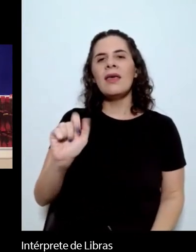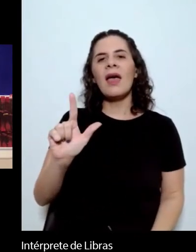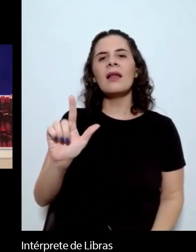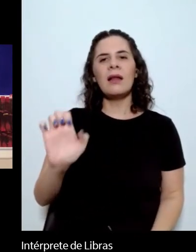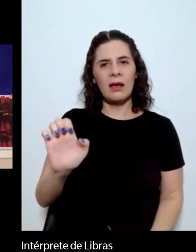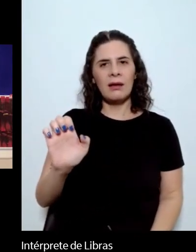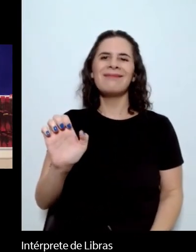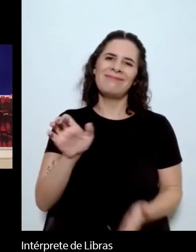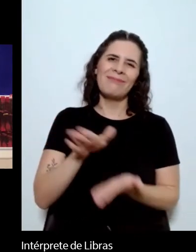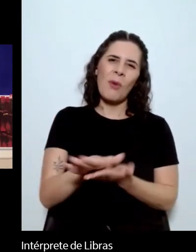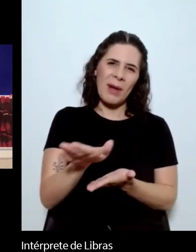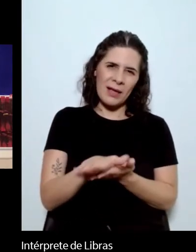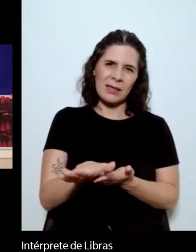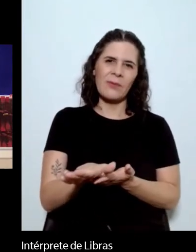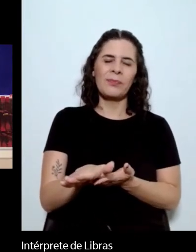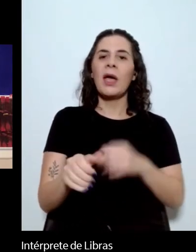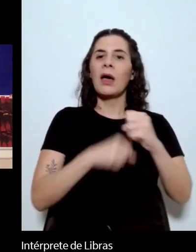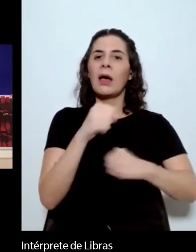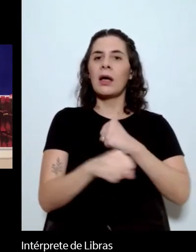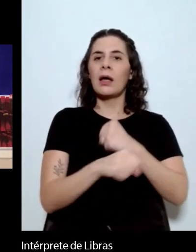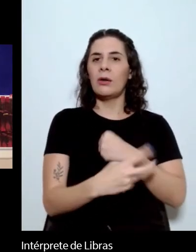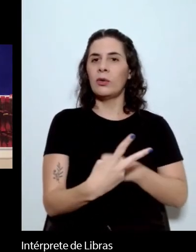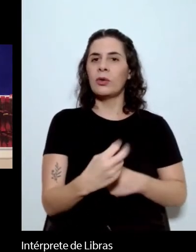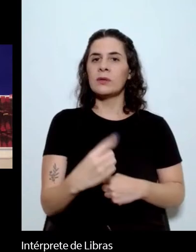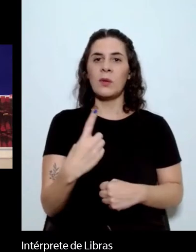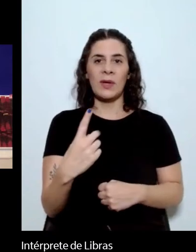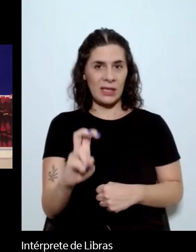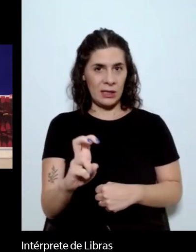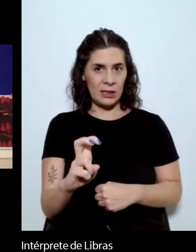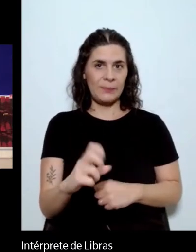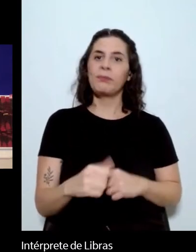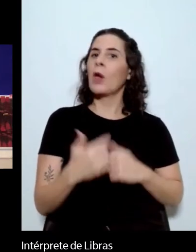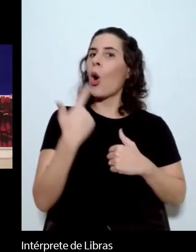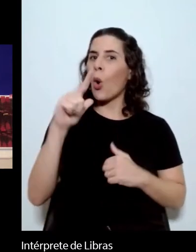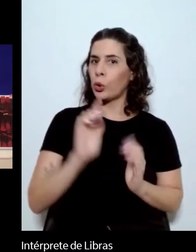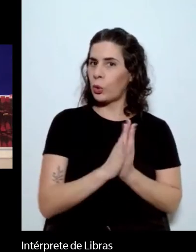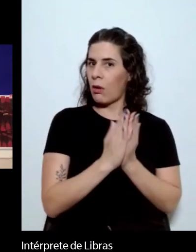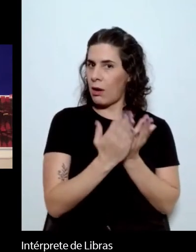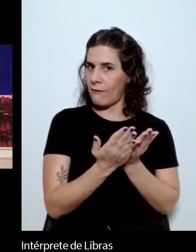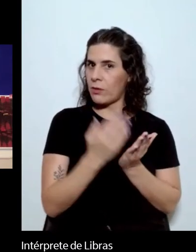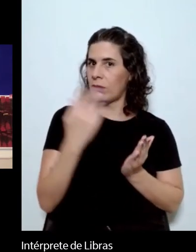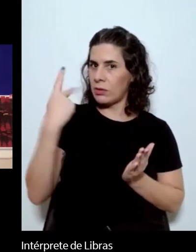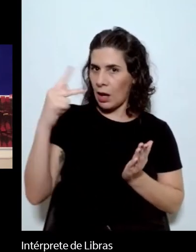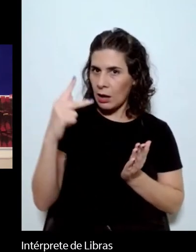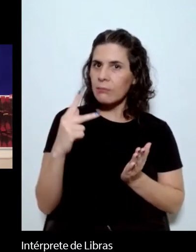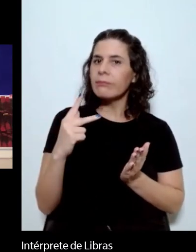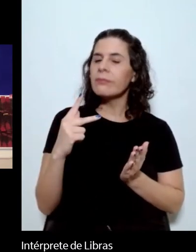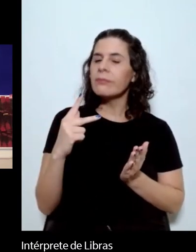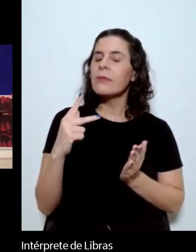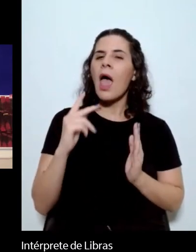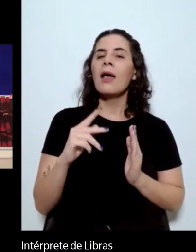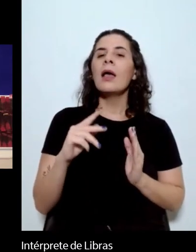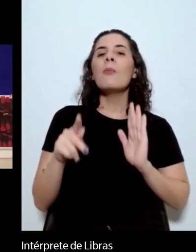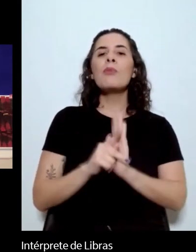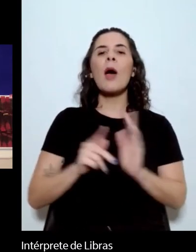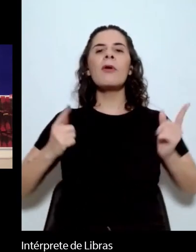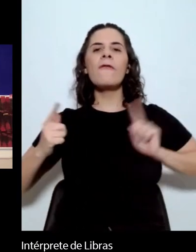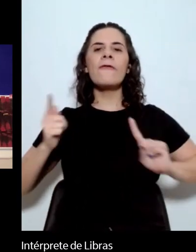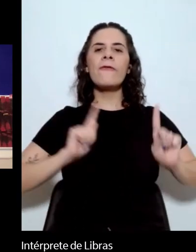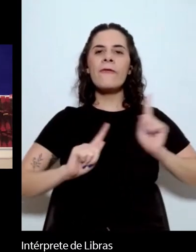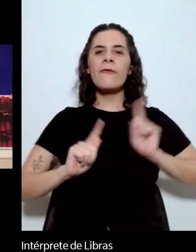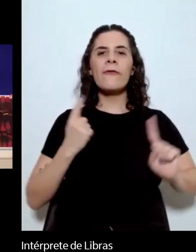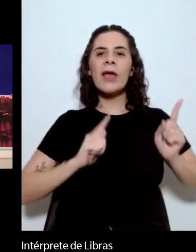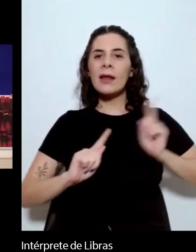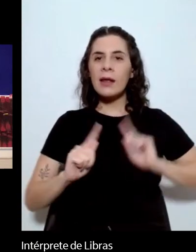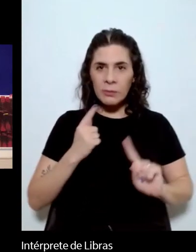Há um outro livro do professor David Jackson que eu faço questão de mencionar que é um livro muito original sobre a obra do Fernando Pessoa. O livro foi publicado pela